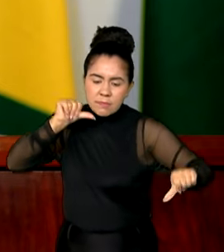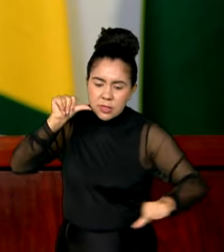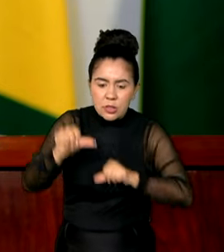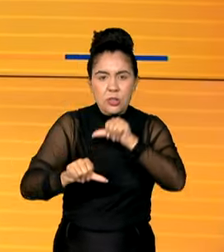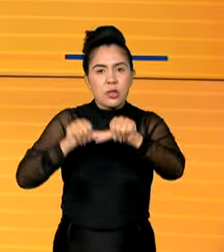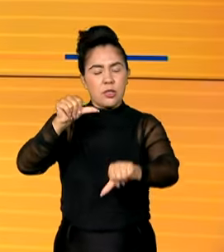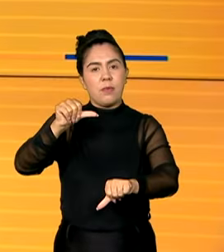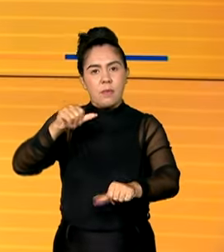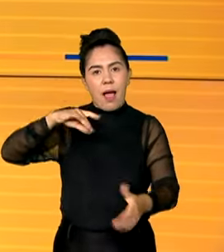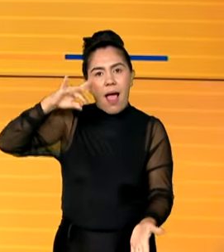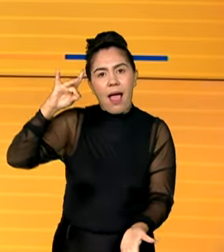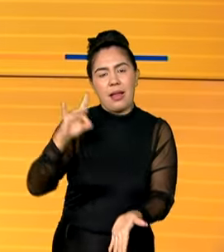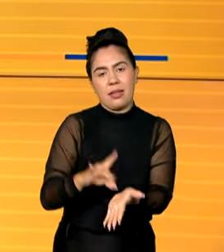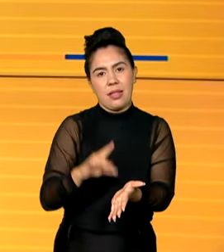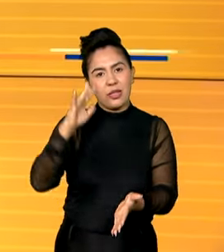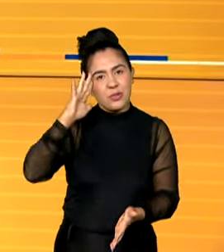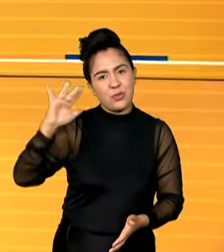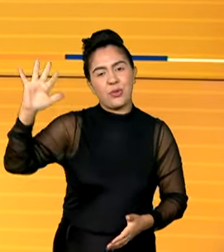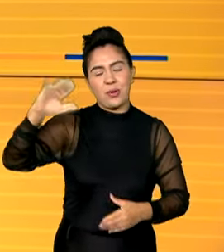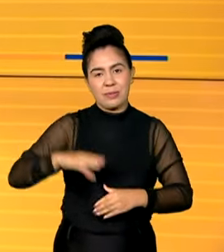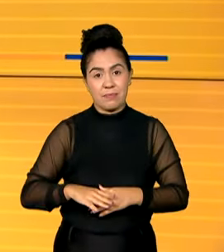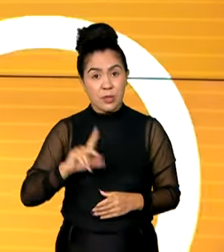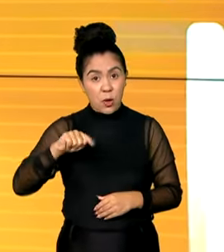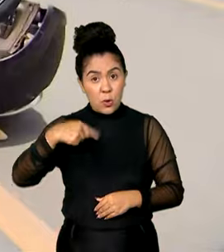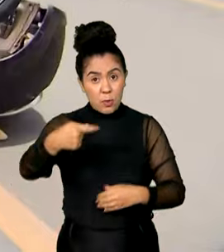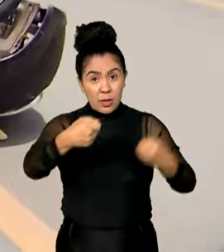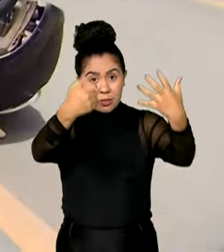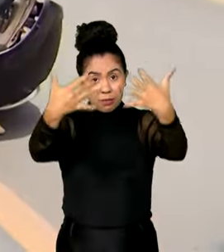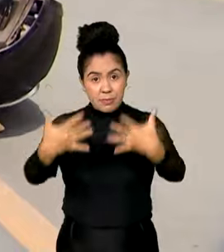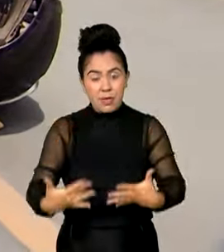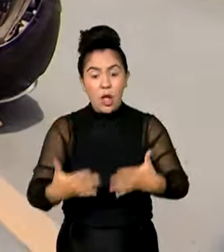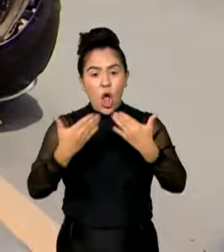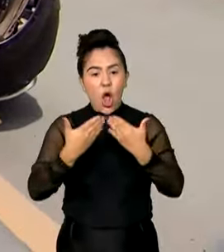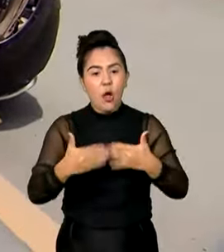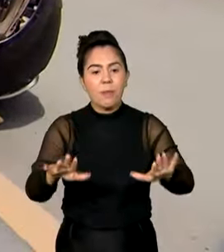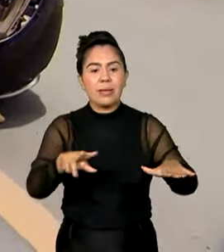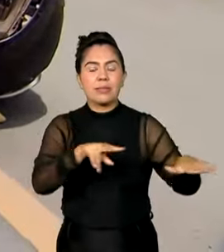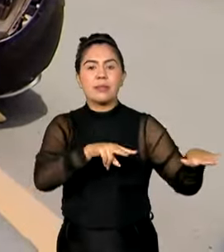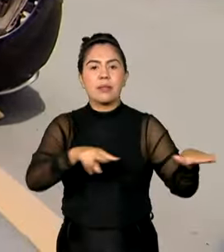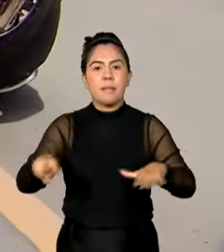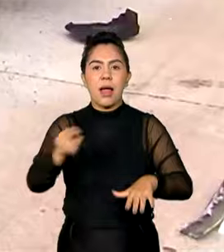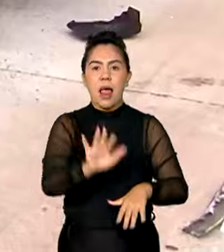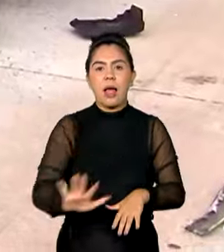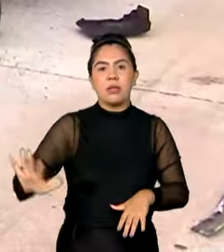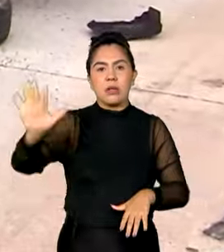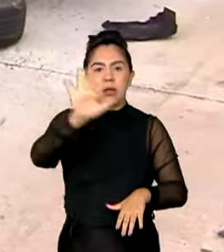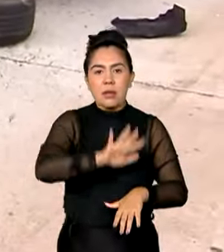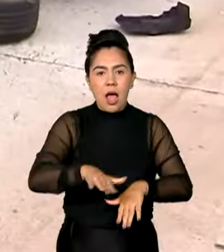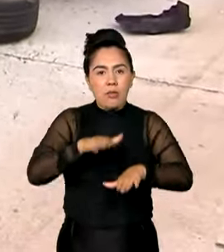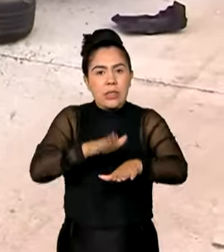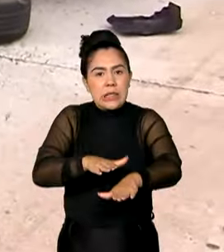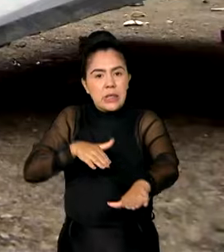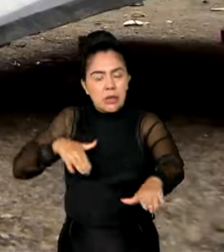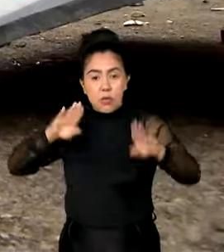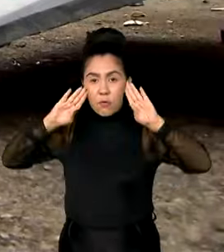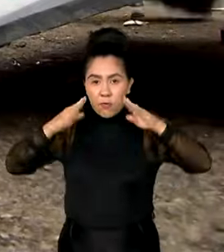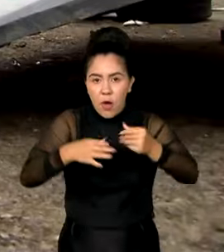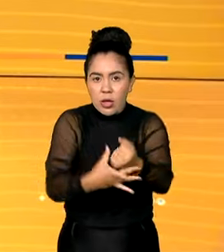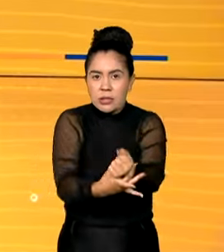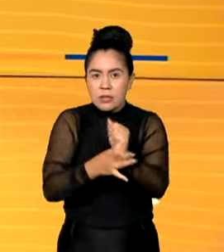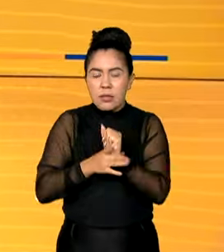realidade. Veja a seguir, começa a Semana Nacional de Trânsito com foco na segurança e menos